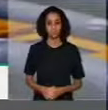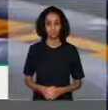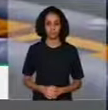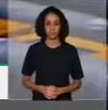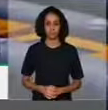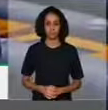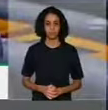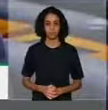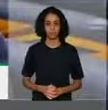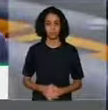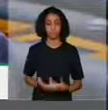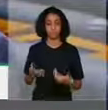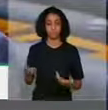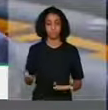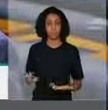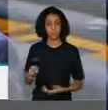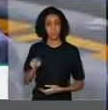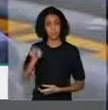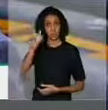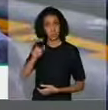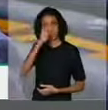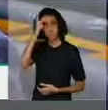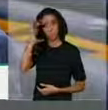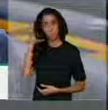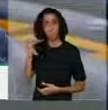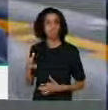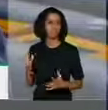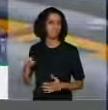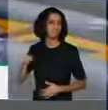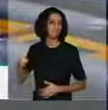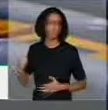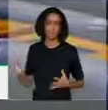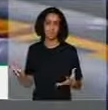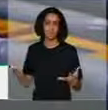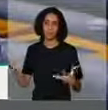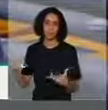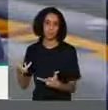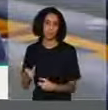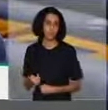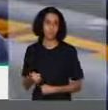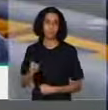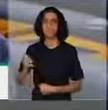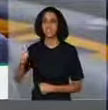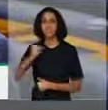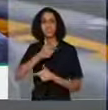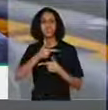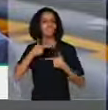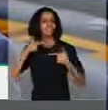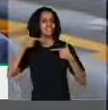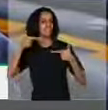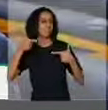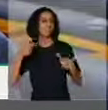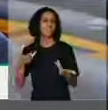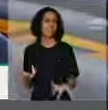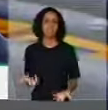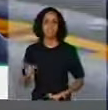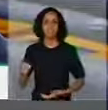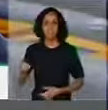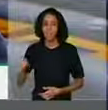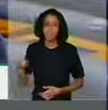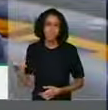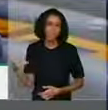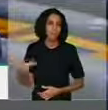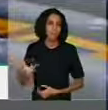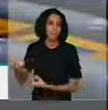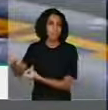E João Campos, essa figura extraordinária, sempre de sorriso largo, uma pessoa maravilhosa,